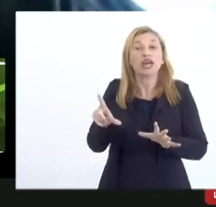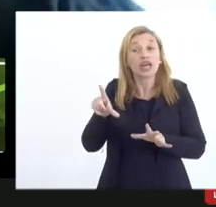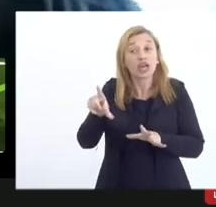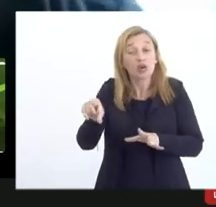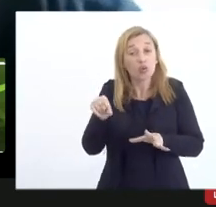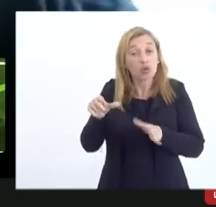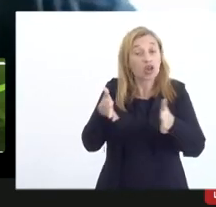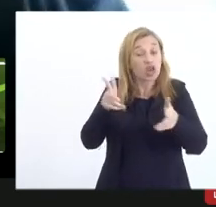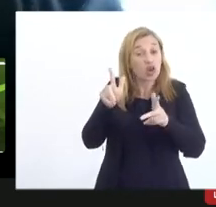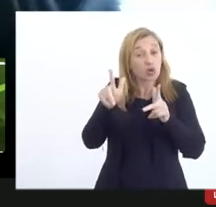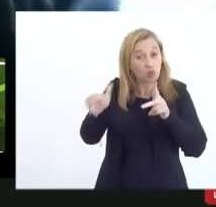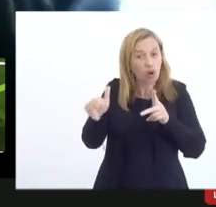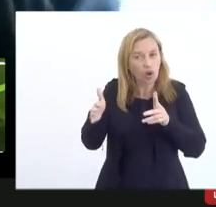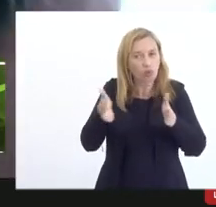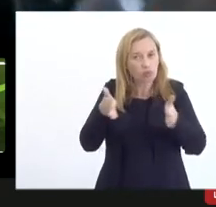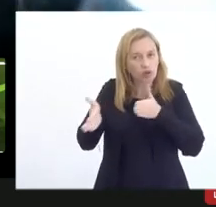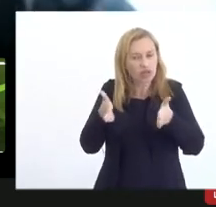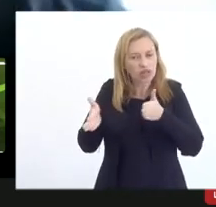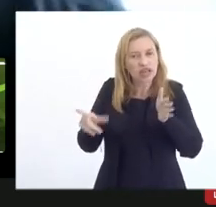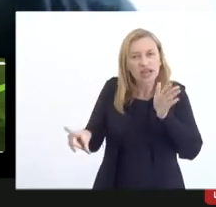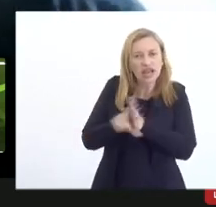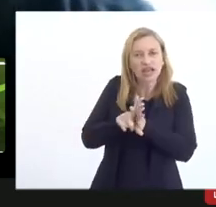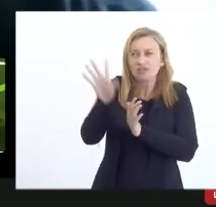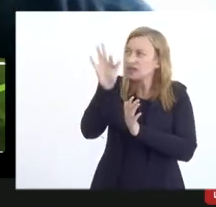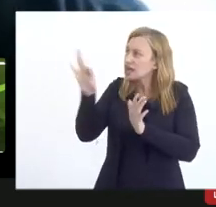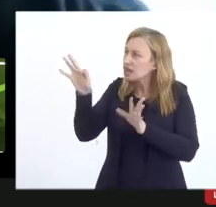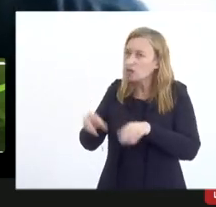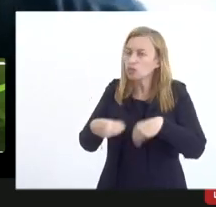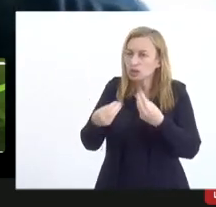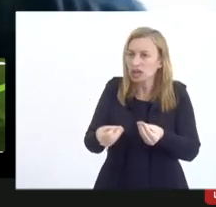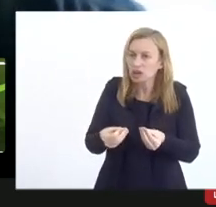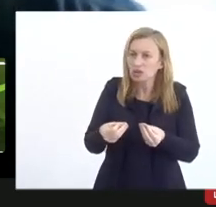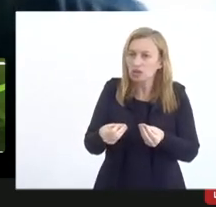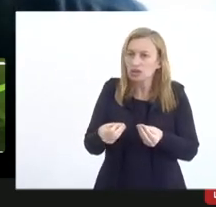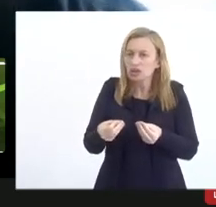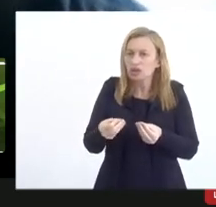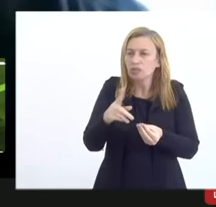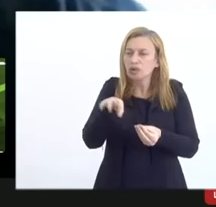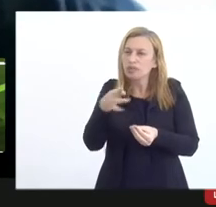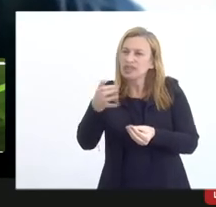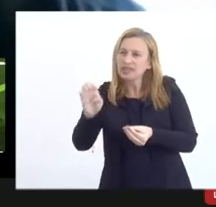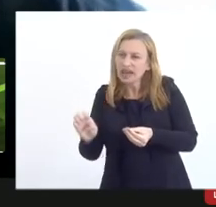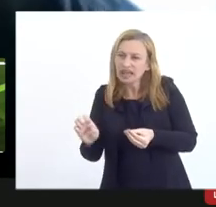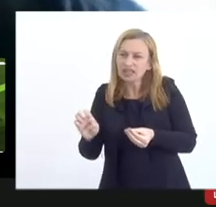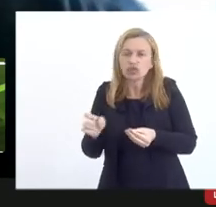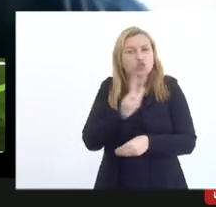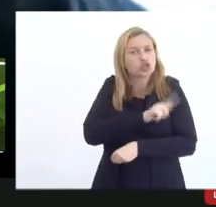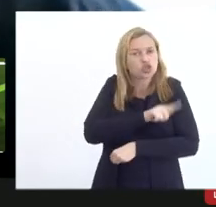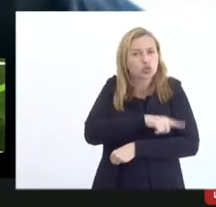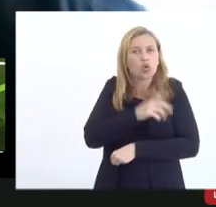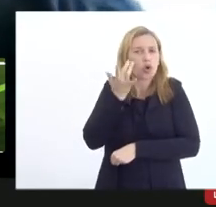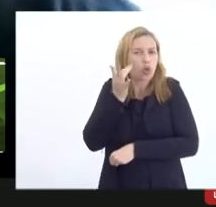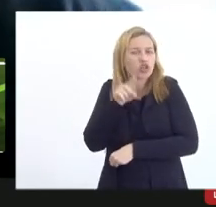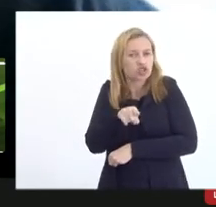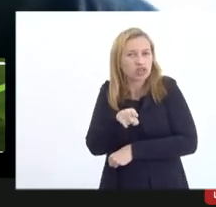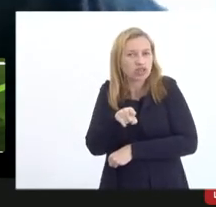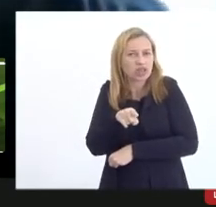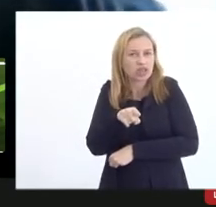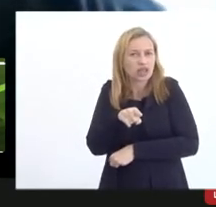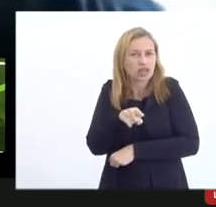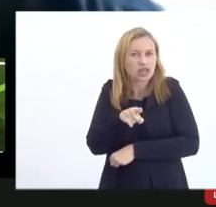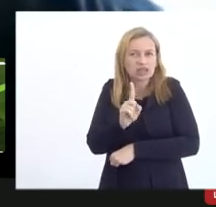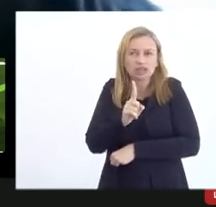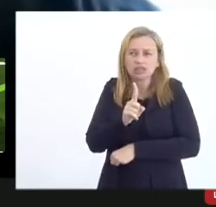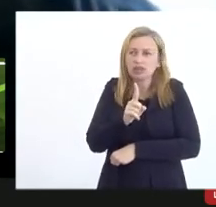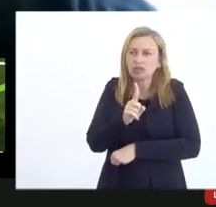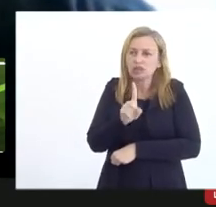que a lei federal deu para o caso da improbidade dos gestores eu acho que isso daí não